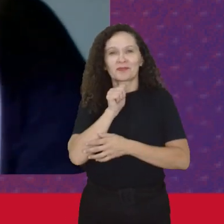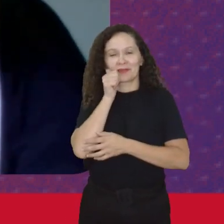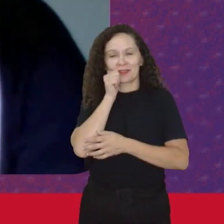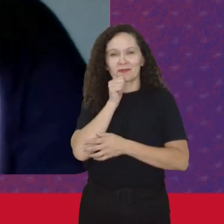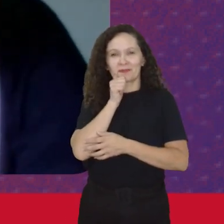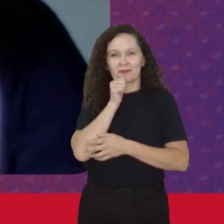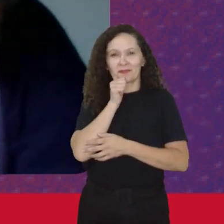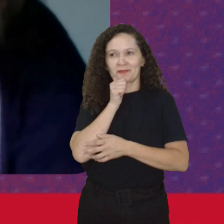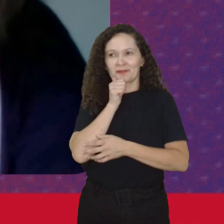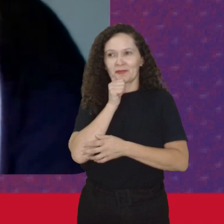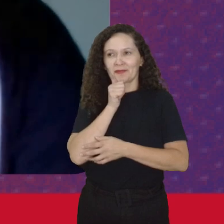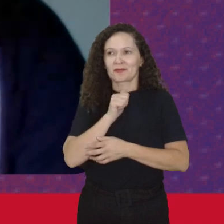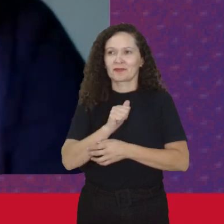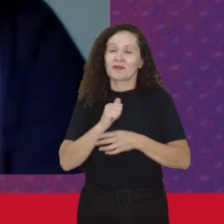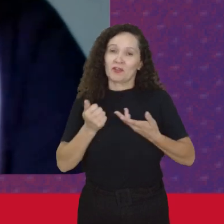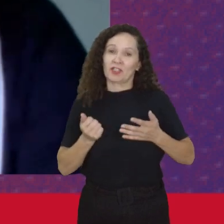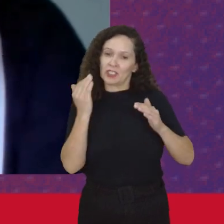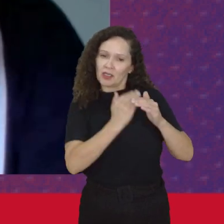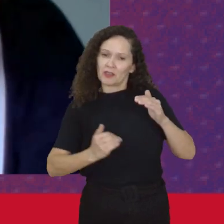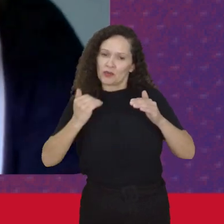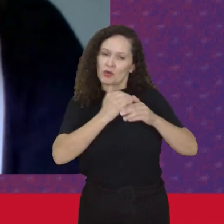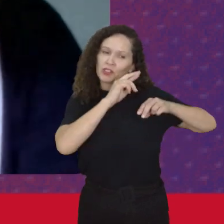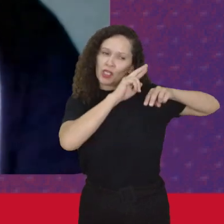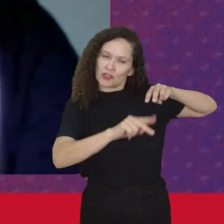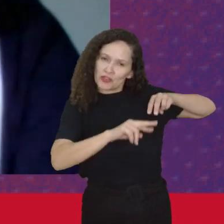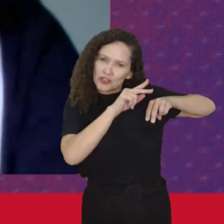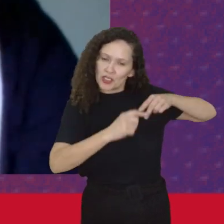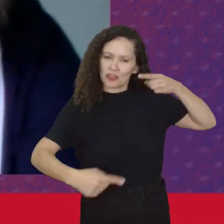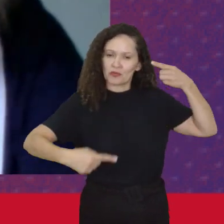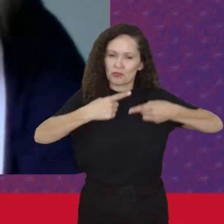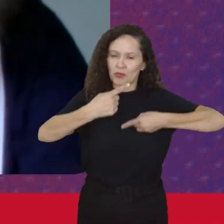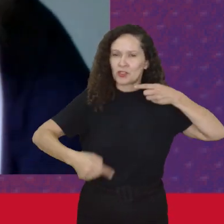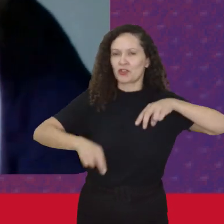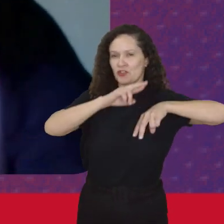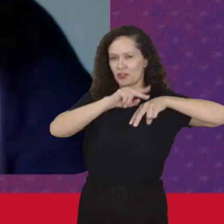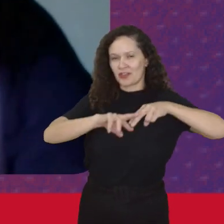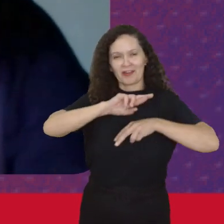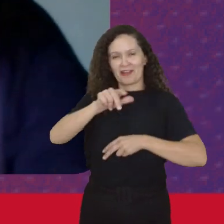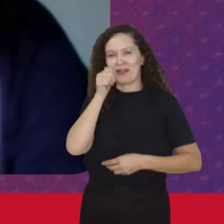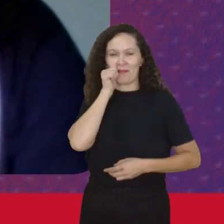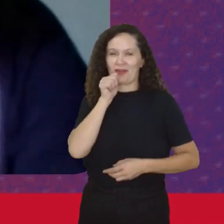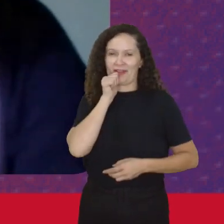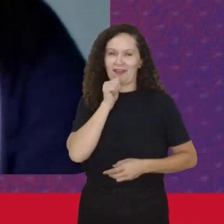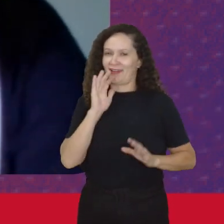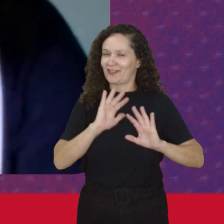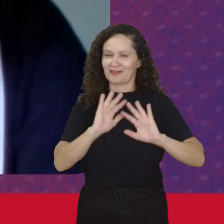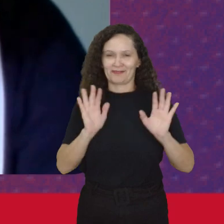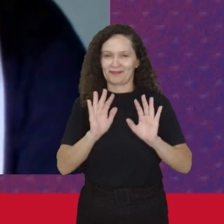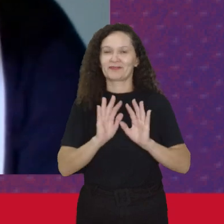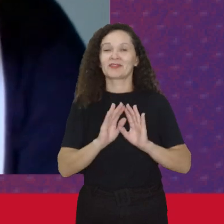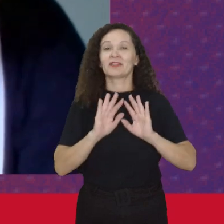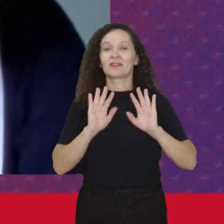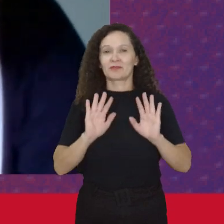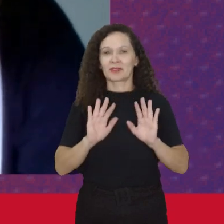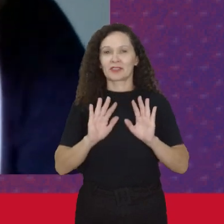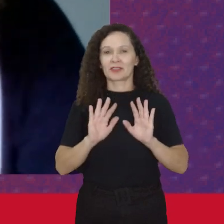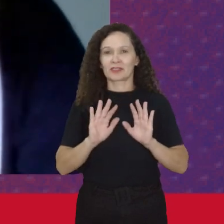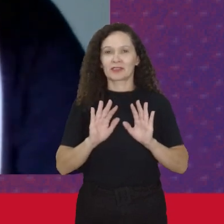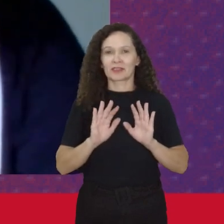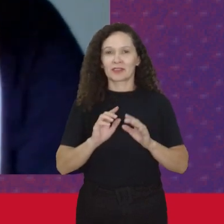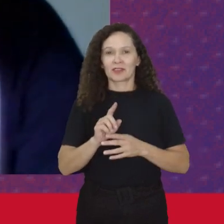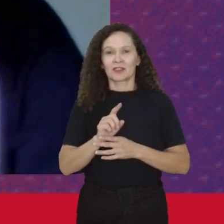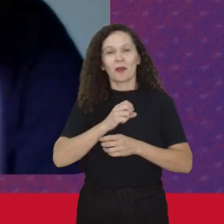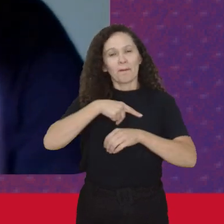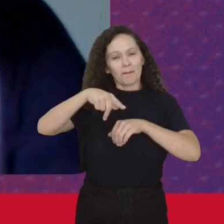feminismo Falava de igualdade de gênero De política de gênero De mulher de desenvolvimento Mas se vocês Podem olhar Em